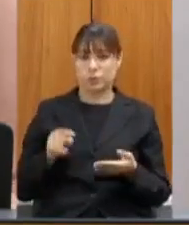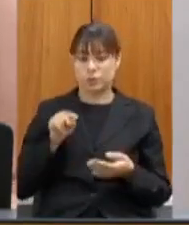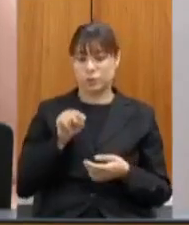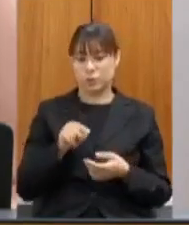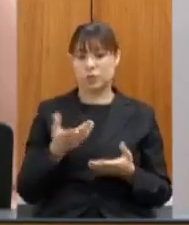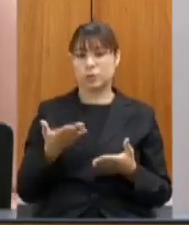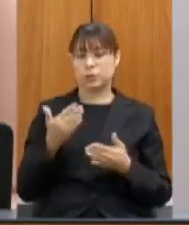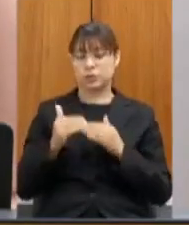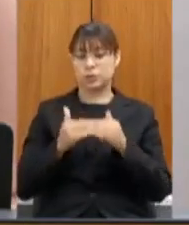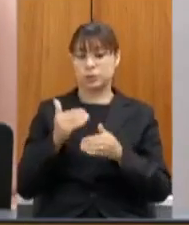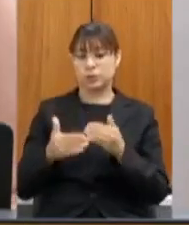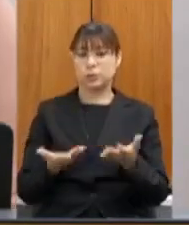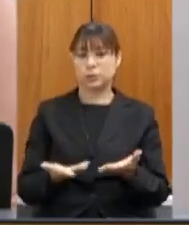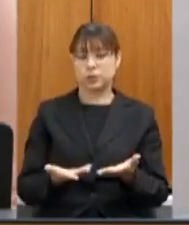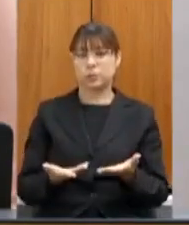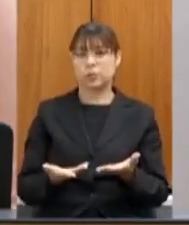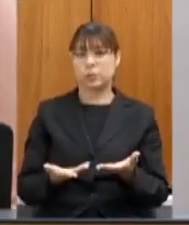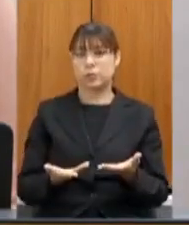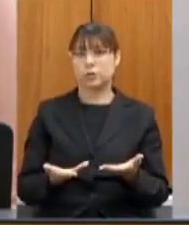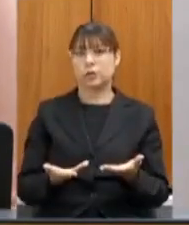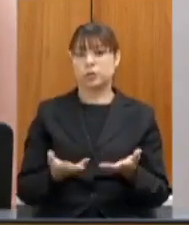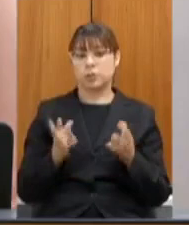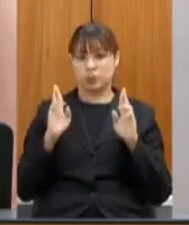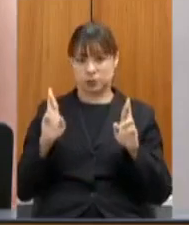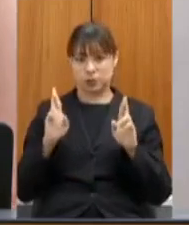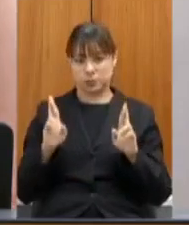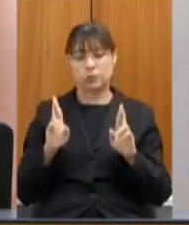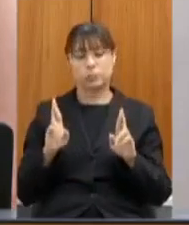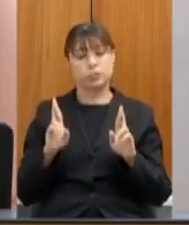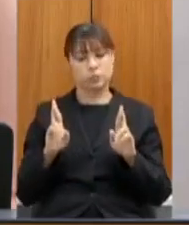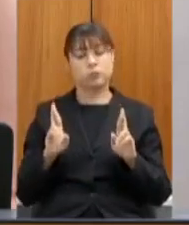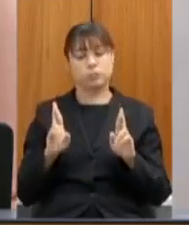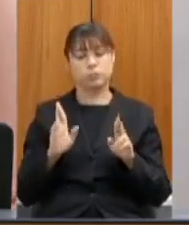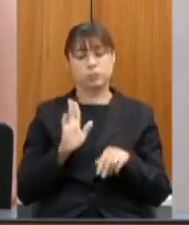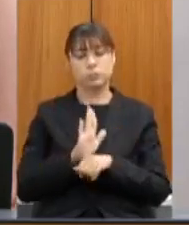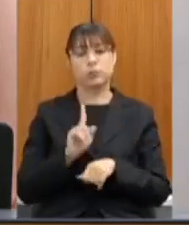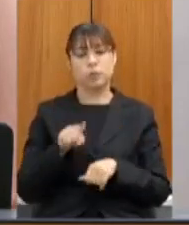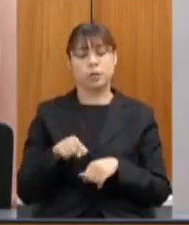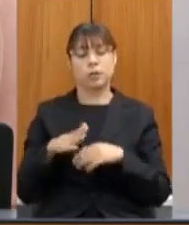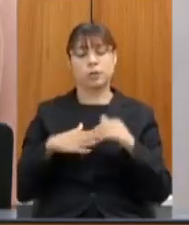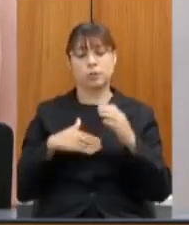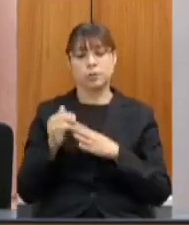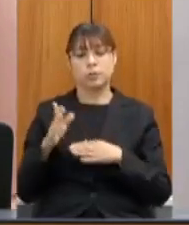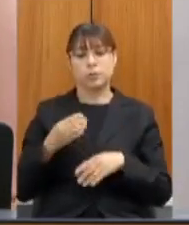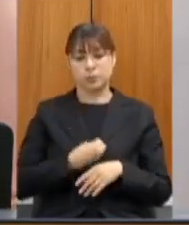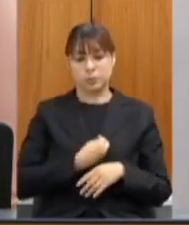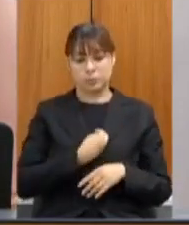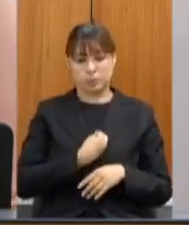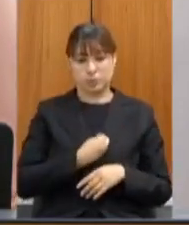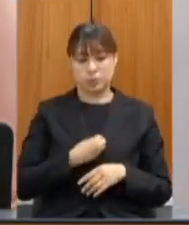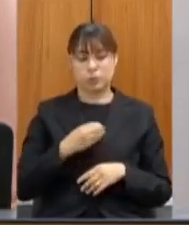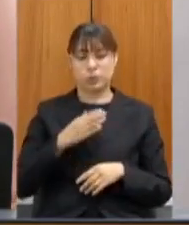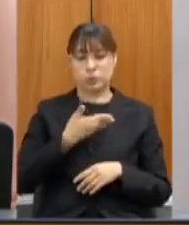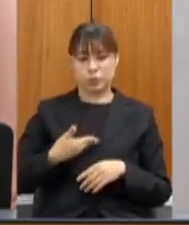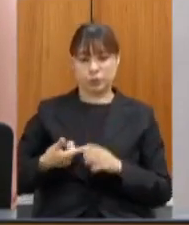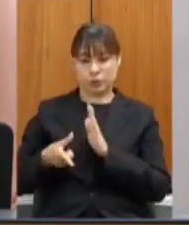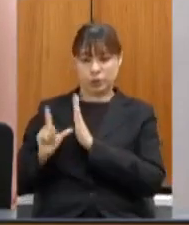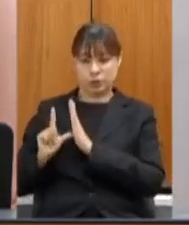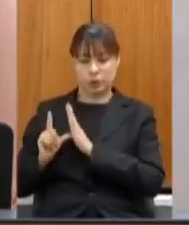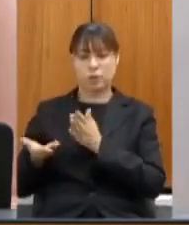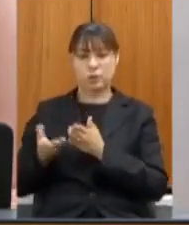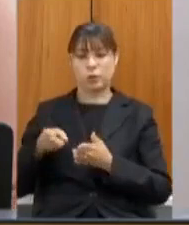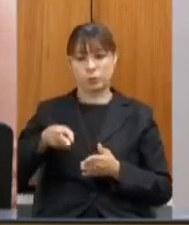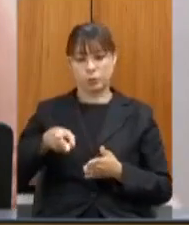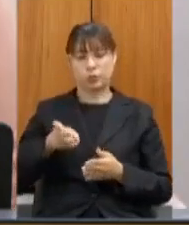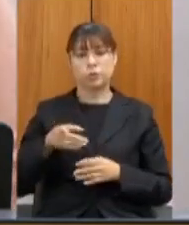é indiscutivelmente dos profissionais que estavam presentes no governo passado e permanecem presentes no atual